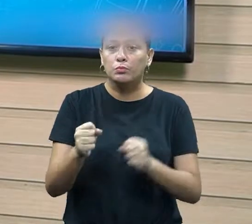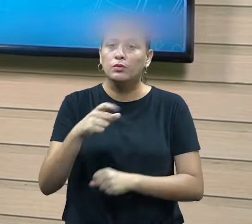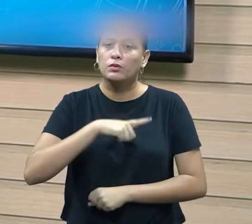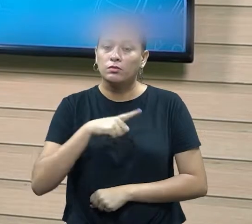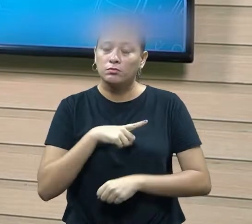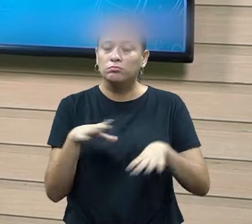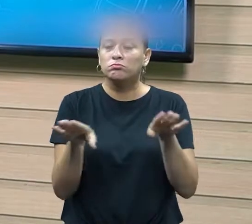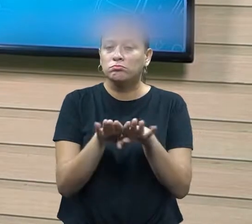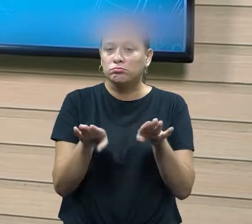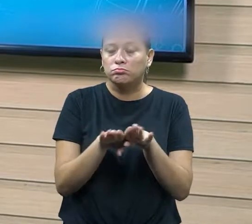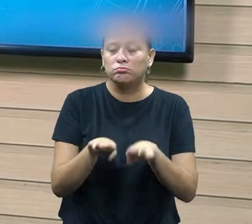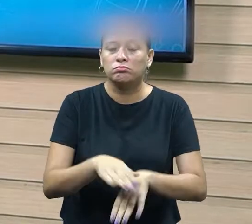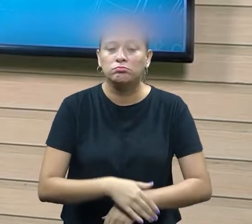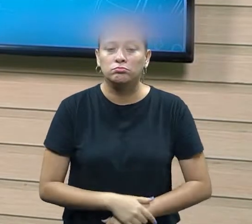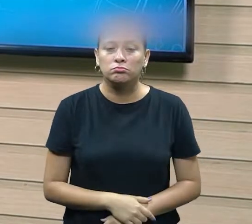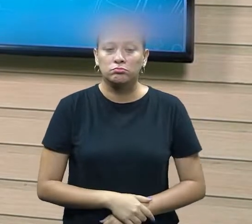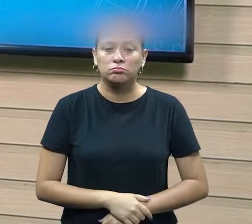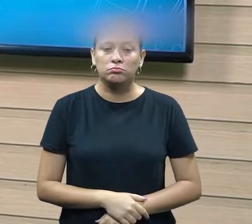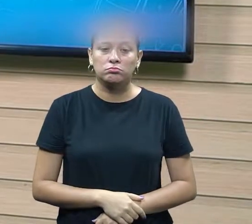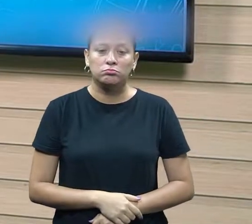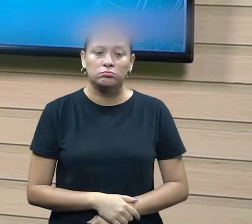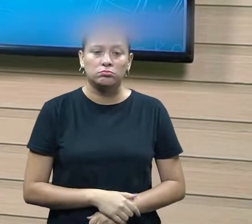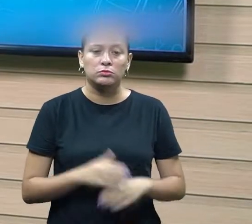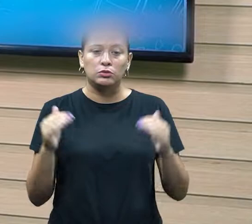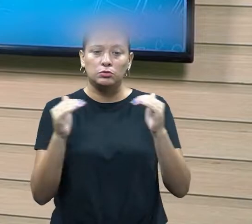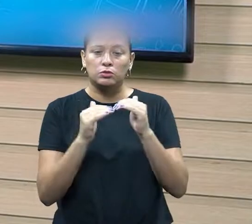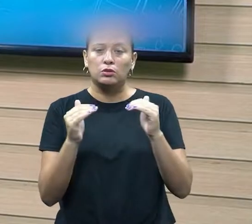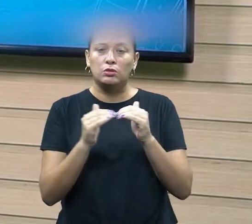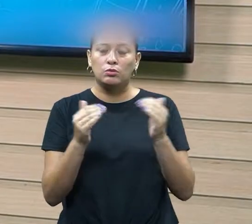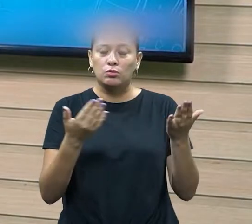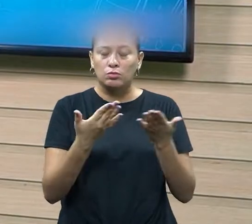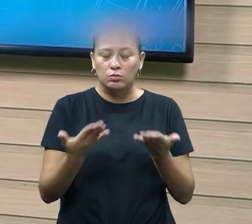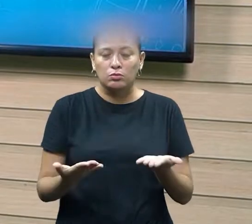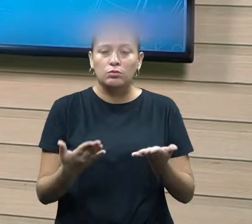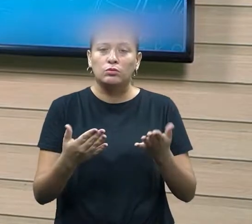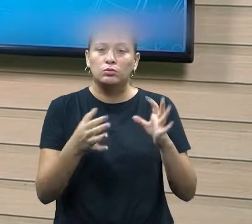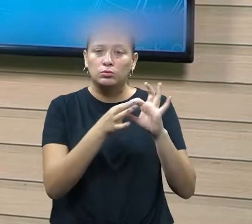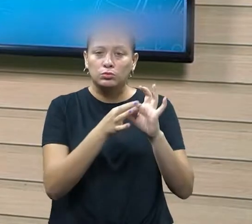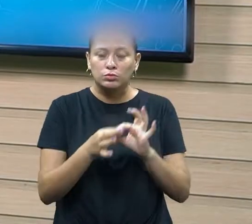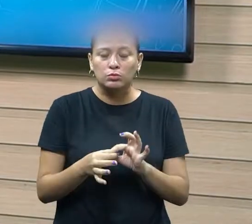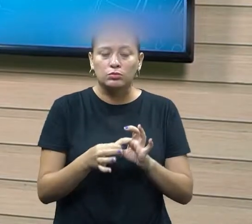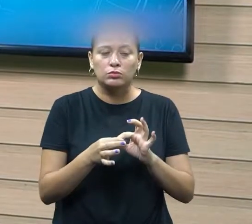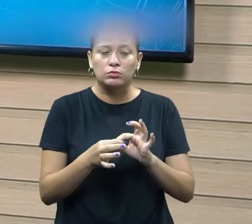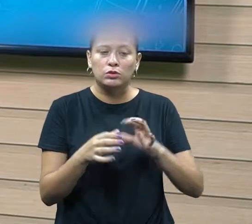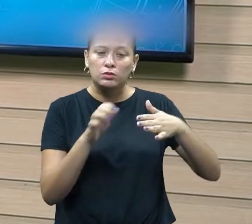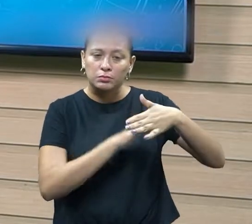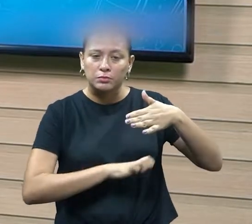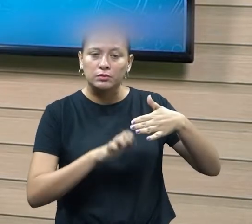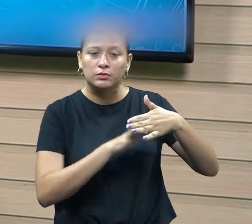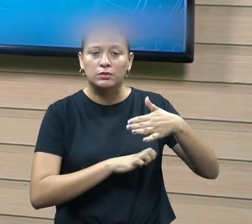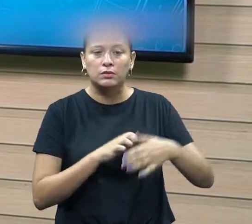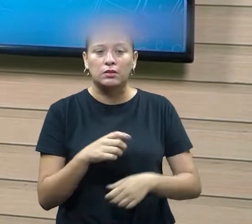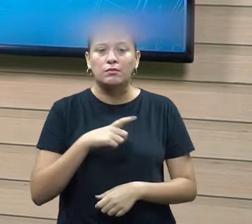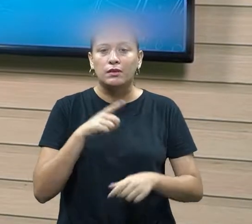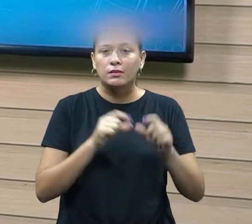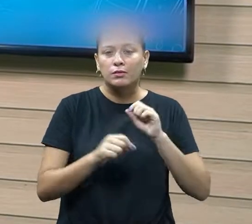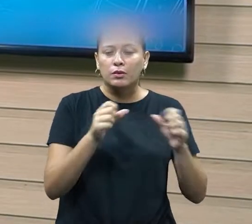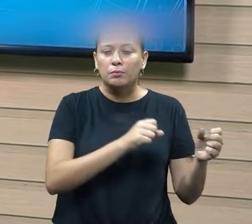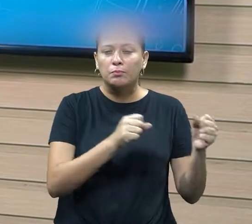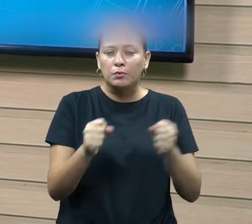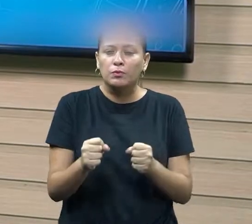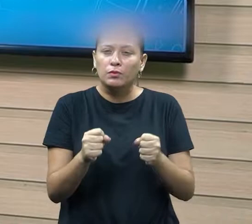poder e aí diante das divisões do setor imperial vai ser vamos dizer micro